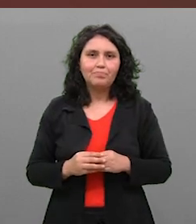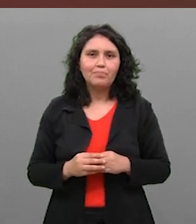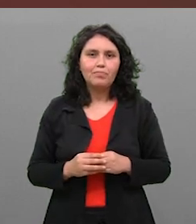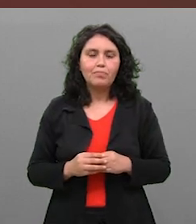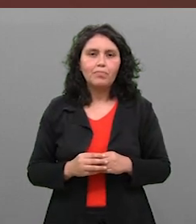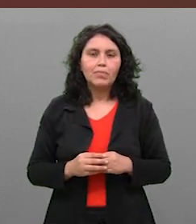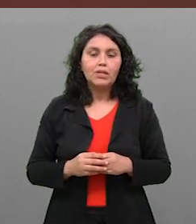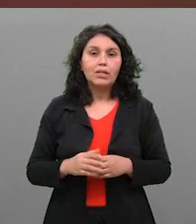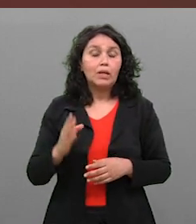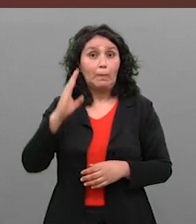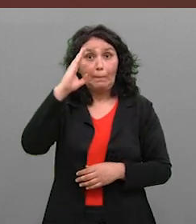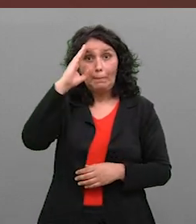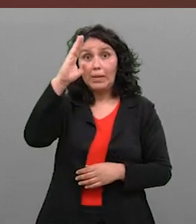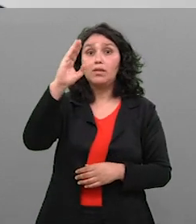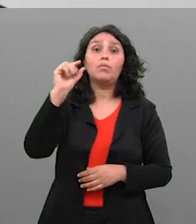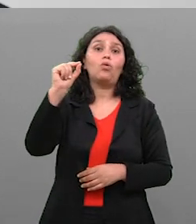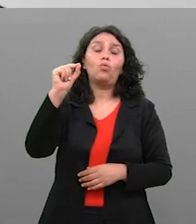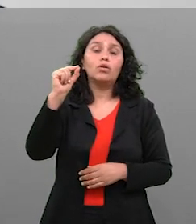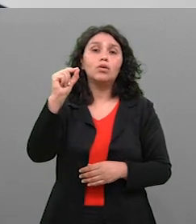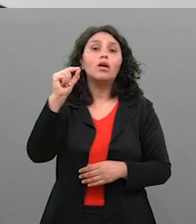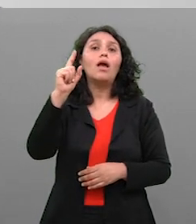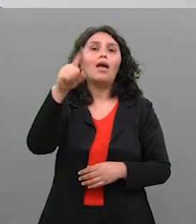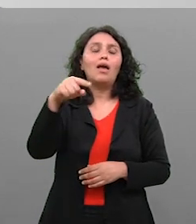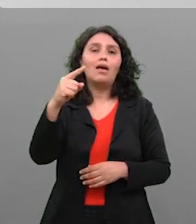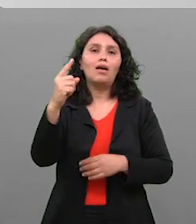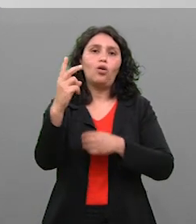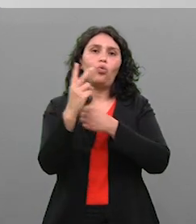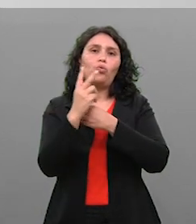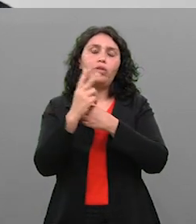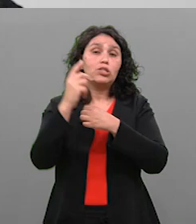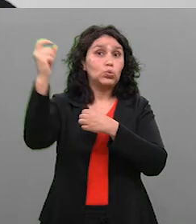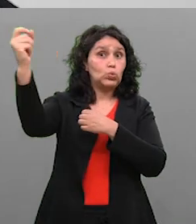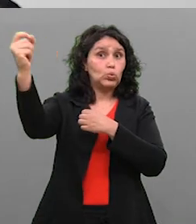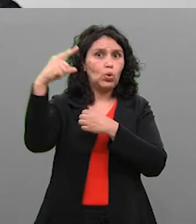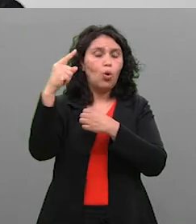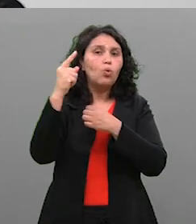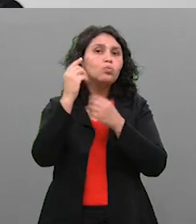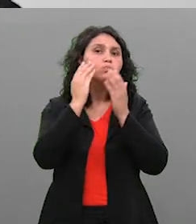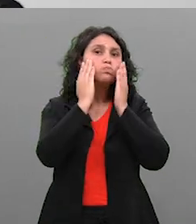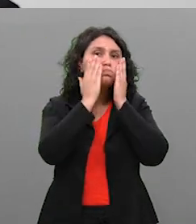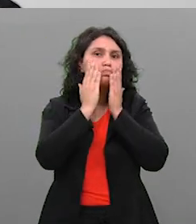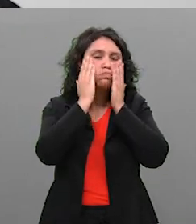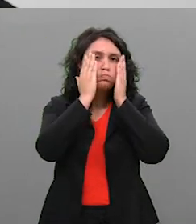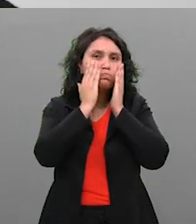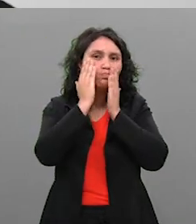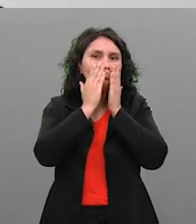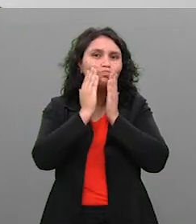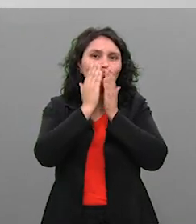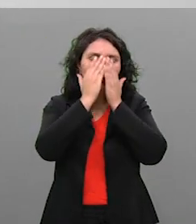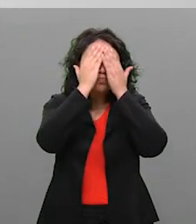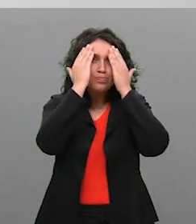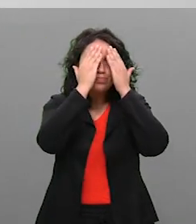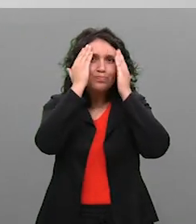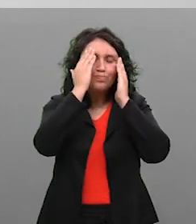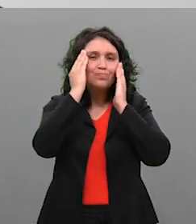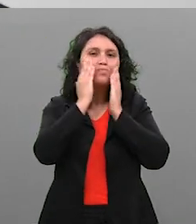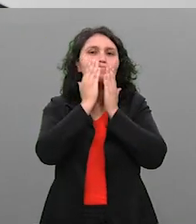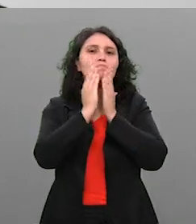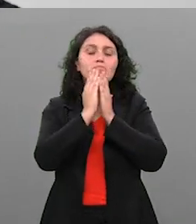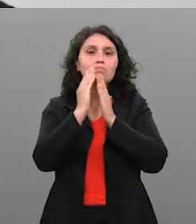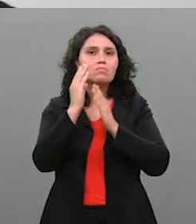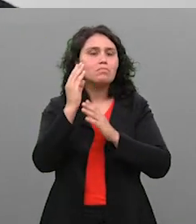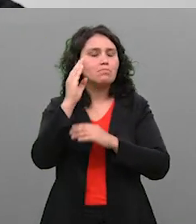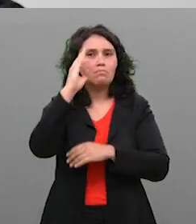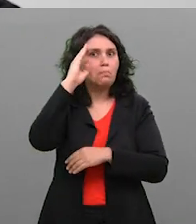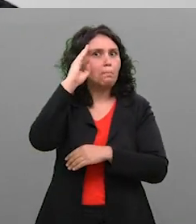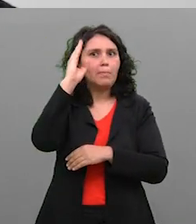nosso cartão postal, digamos assim. Então, a primeira coisa é o filtro solar. Esse é o principal, porque o filtro solar é a